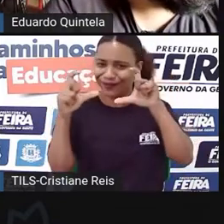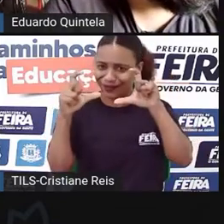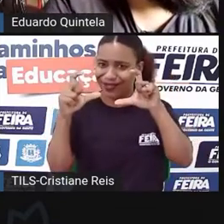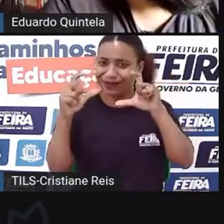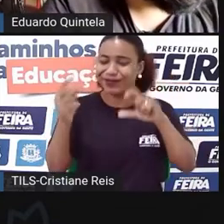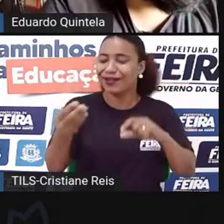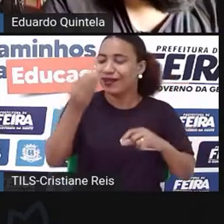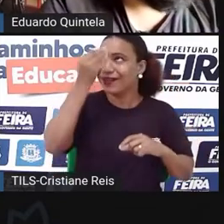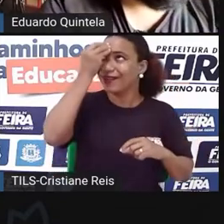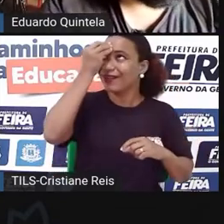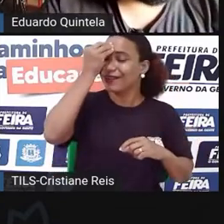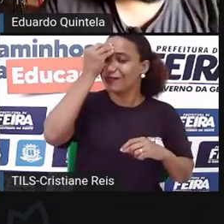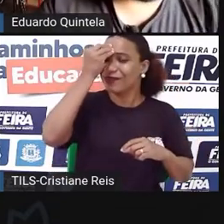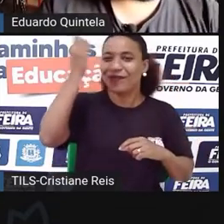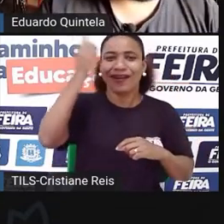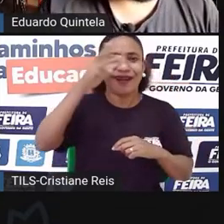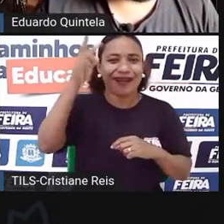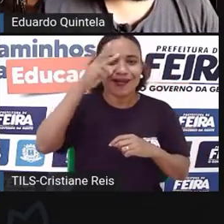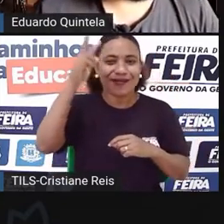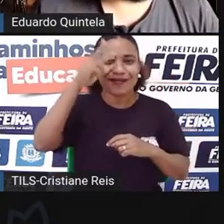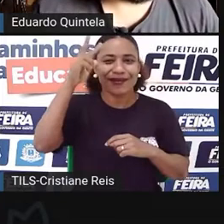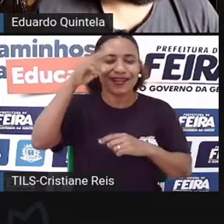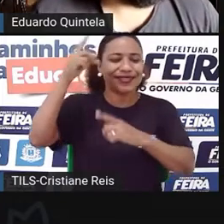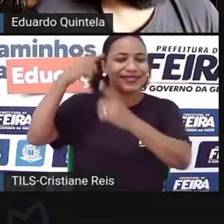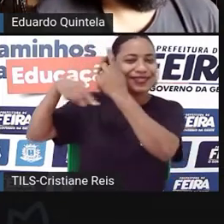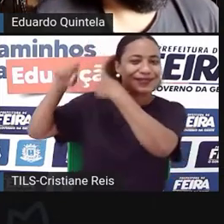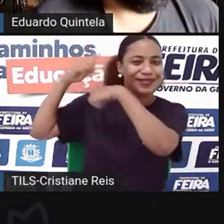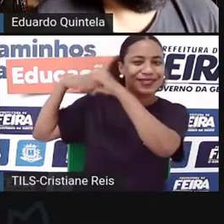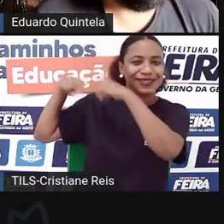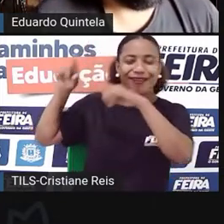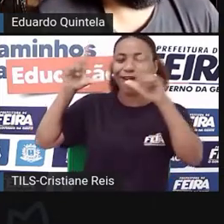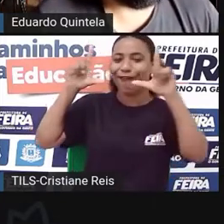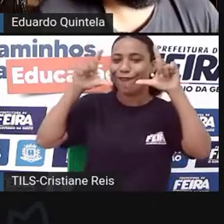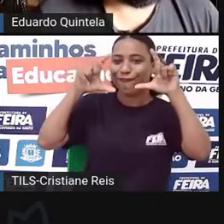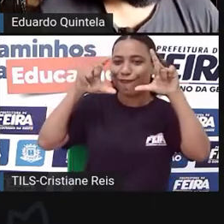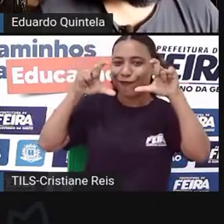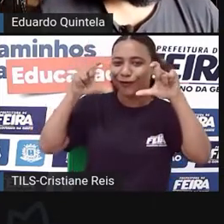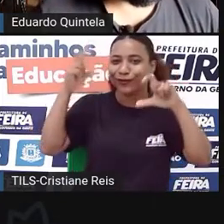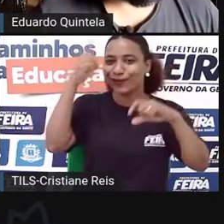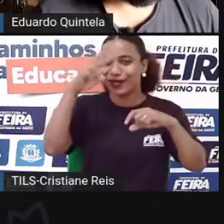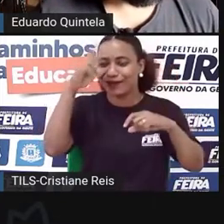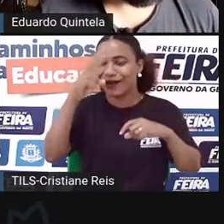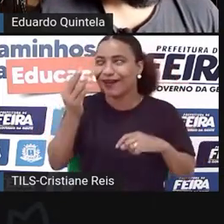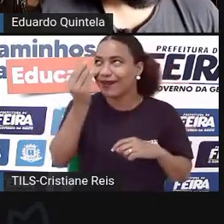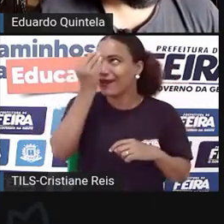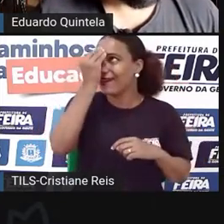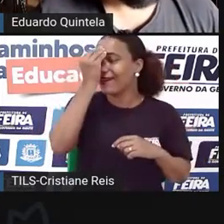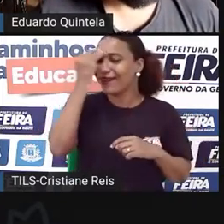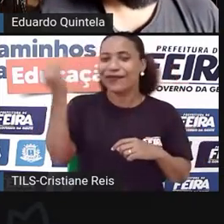memória, né? Qual a importância da fotografia em relação à preservação das memórias?